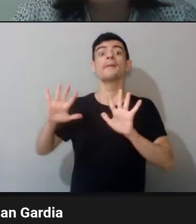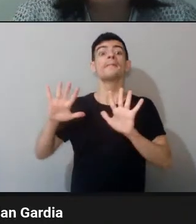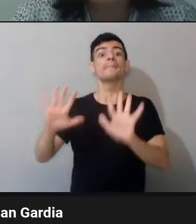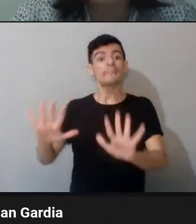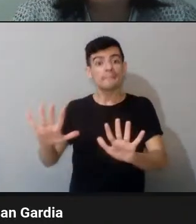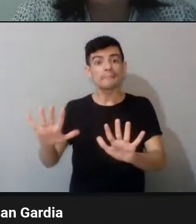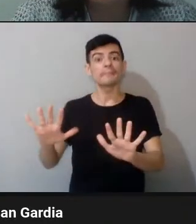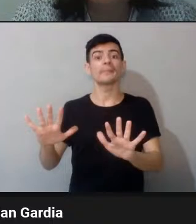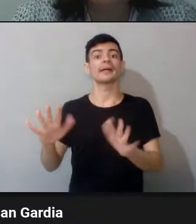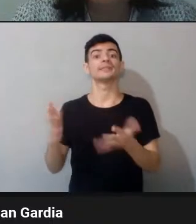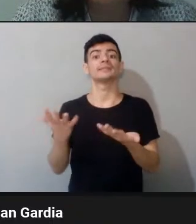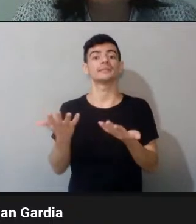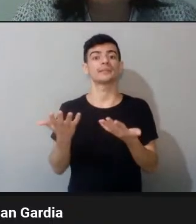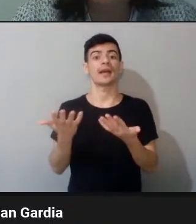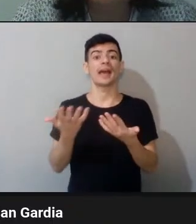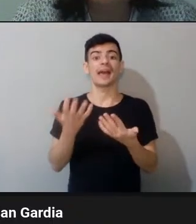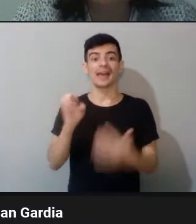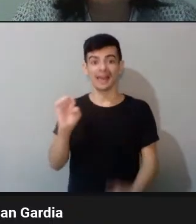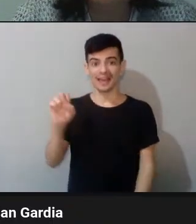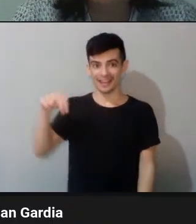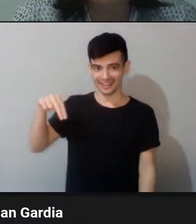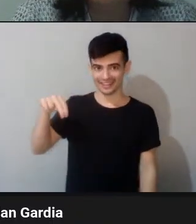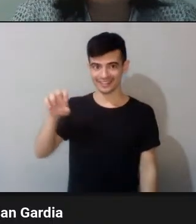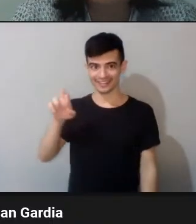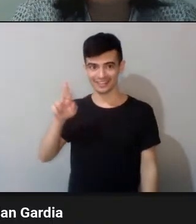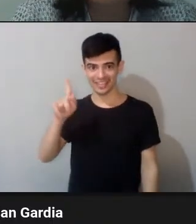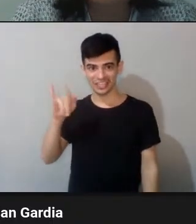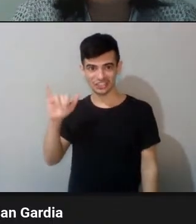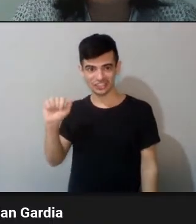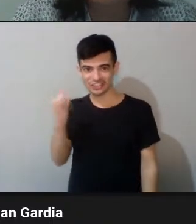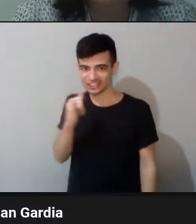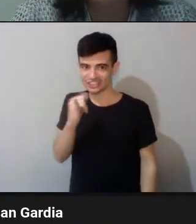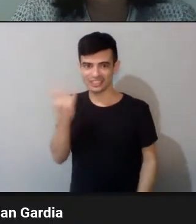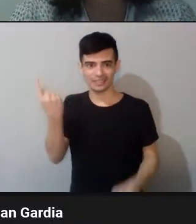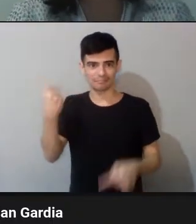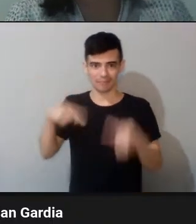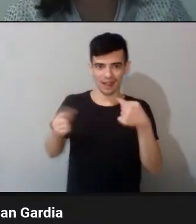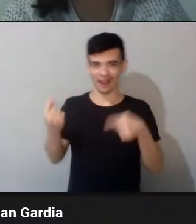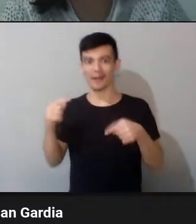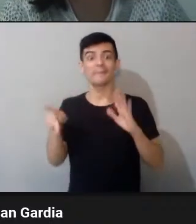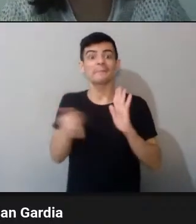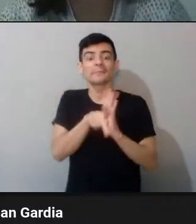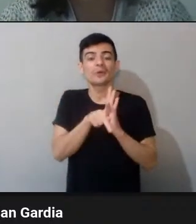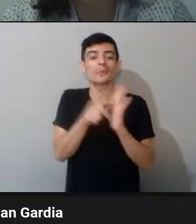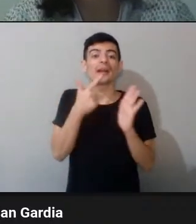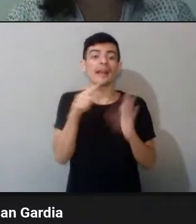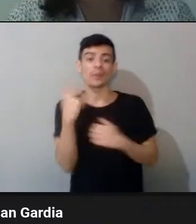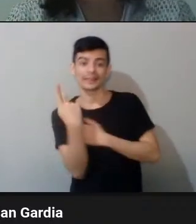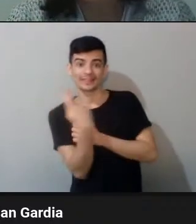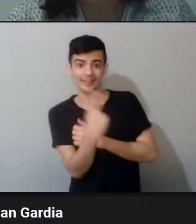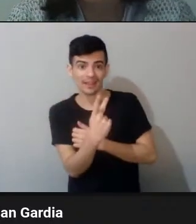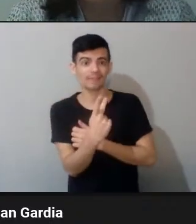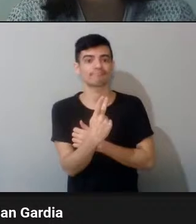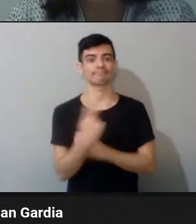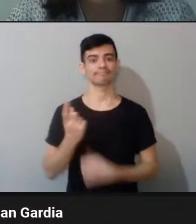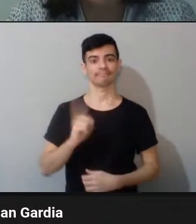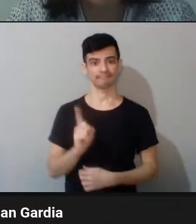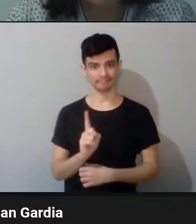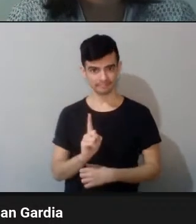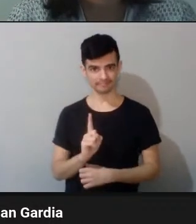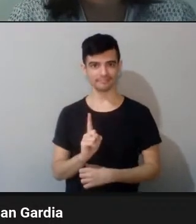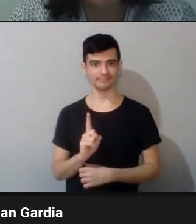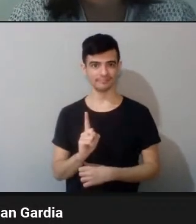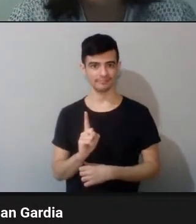frequência e uma energia que vinha do colonizador. Ele trouxe uma frequência e uma energia que fez brotar um